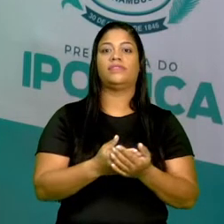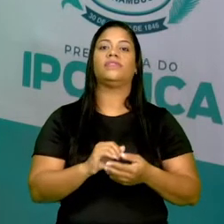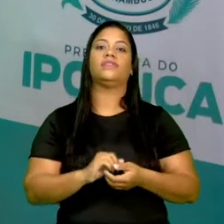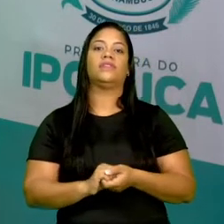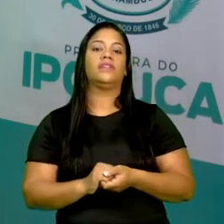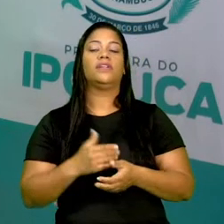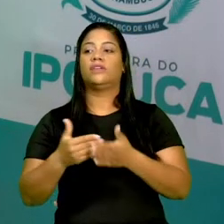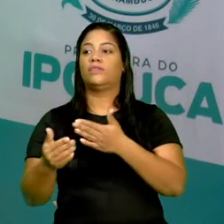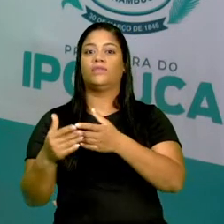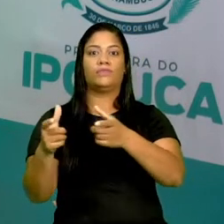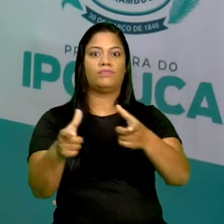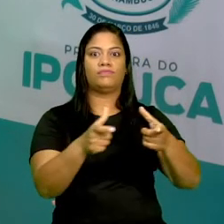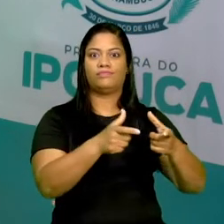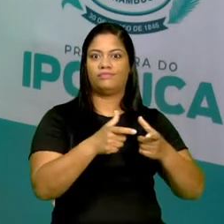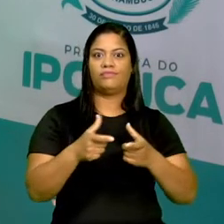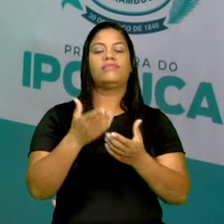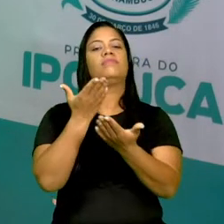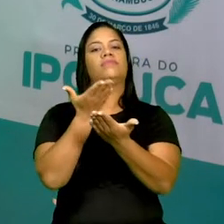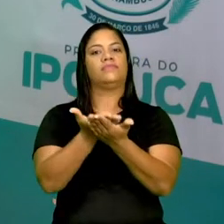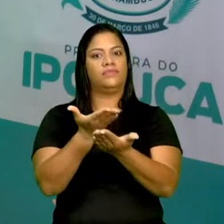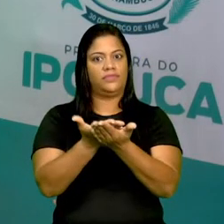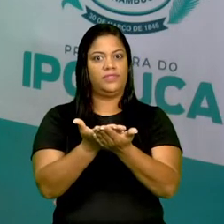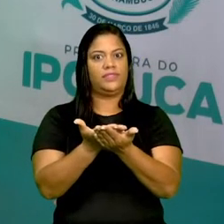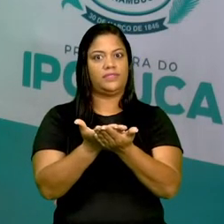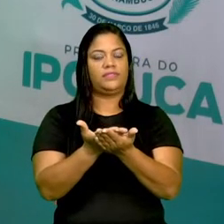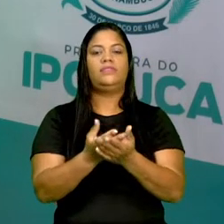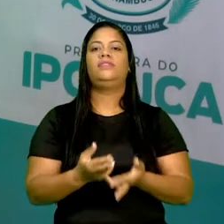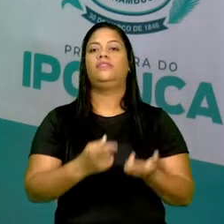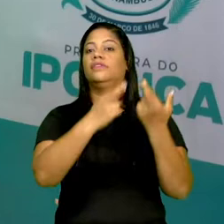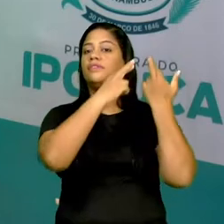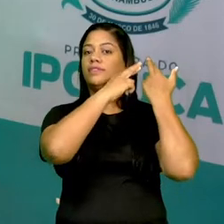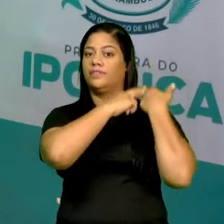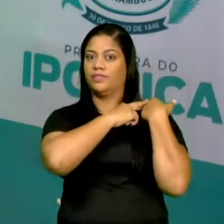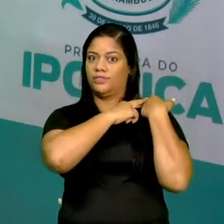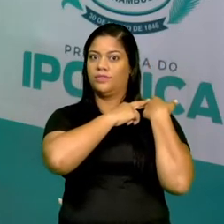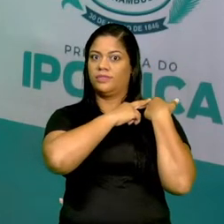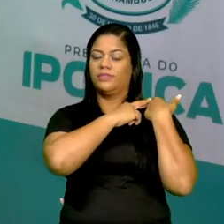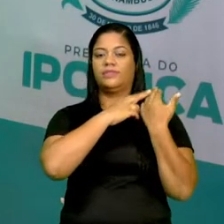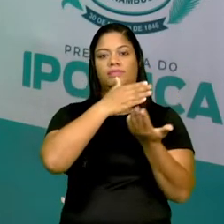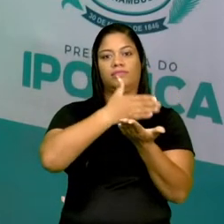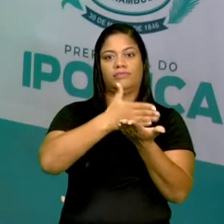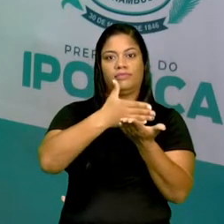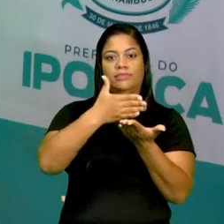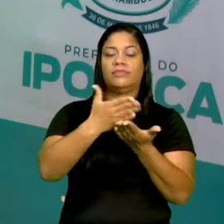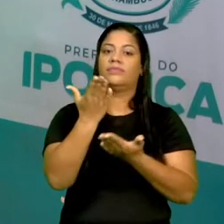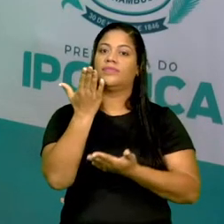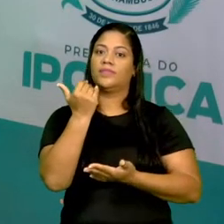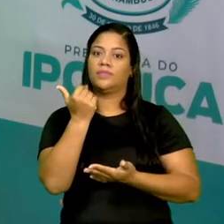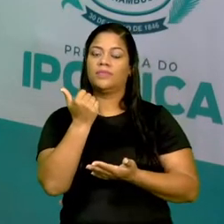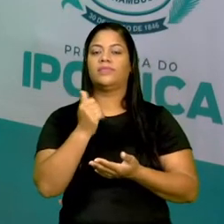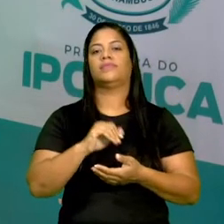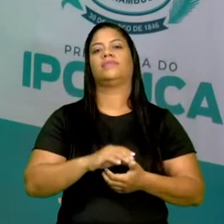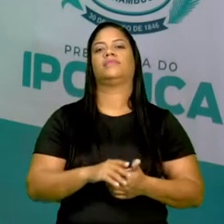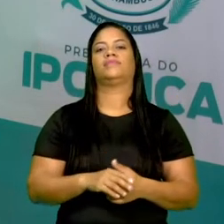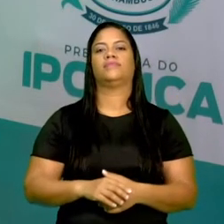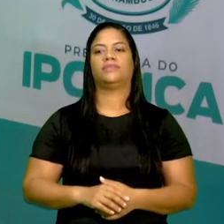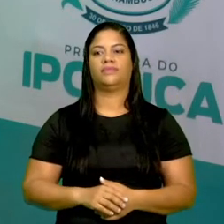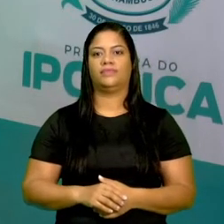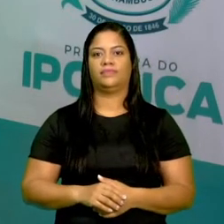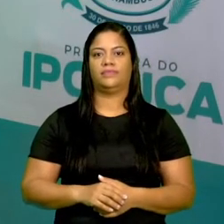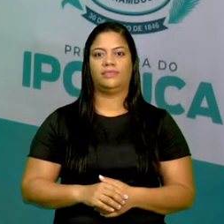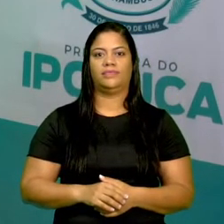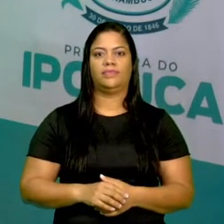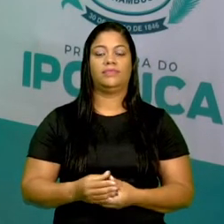creche onde estudamos. Então, ela é responsável por distribuir, nos fornecer a